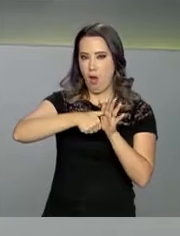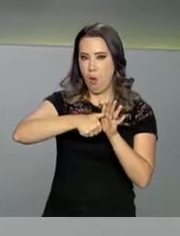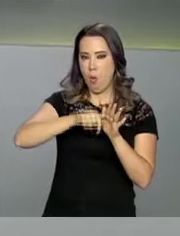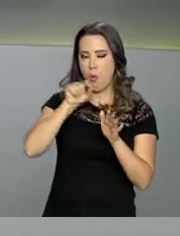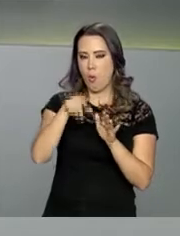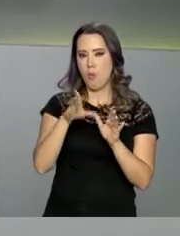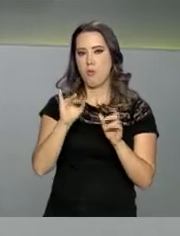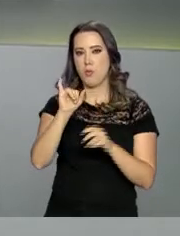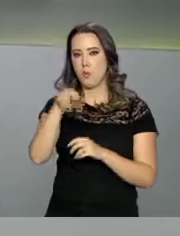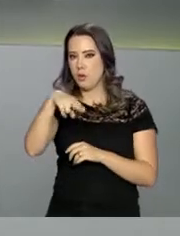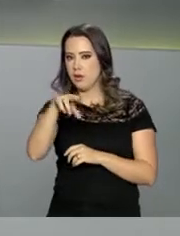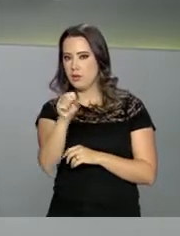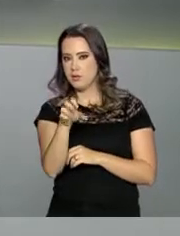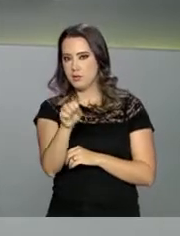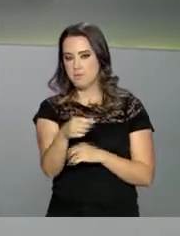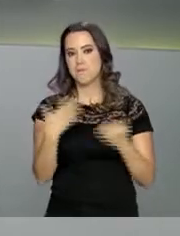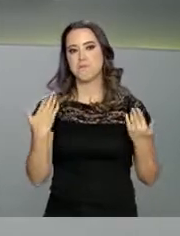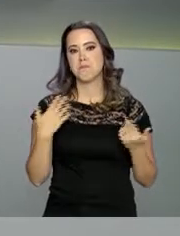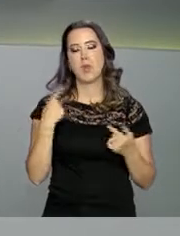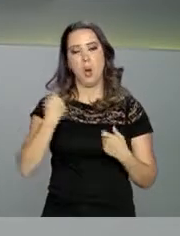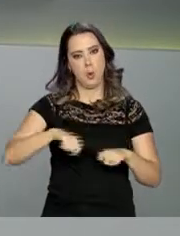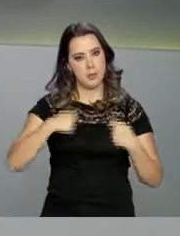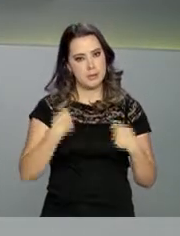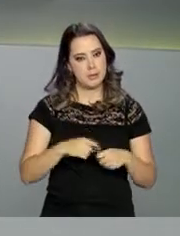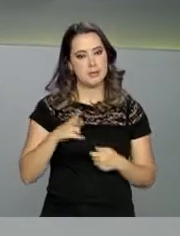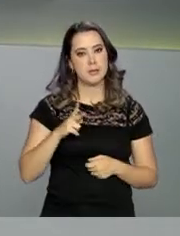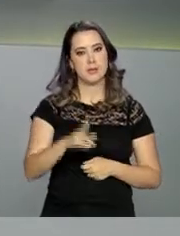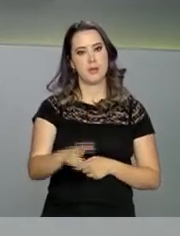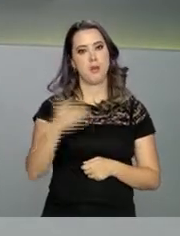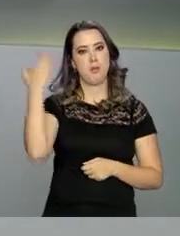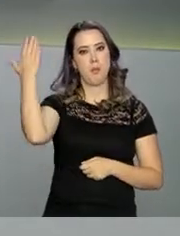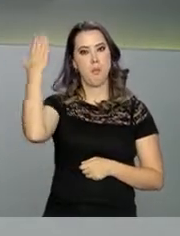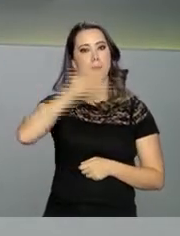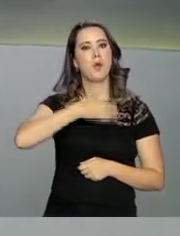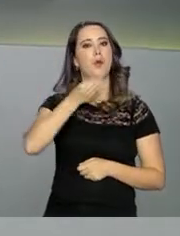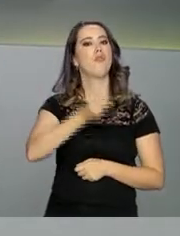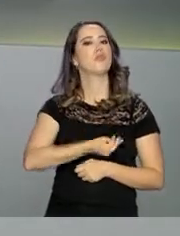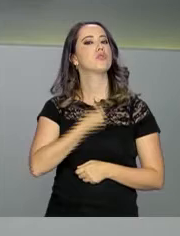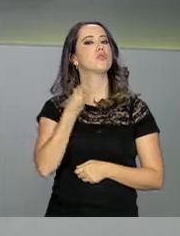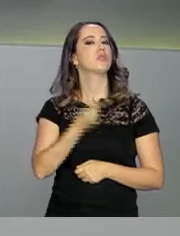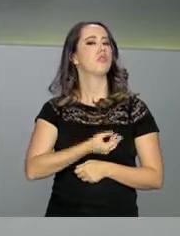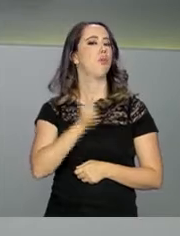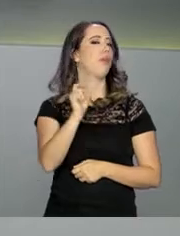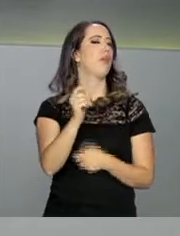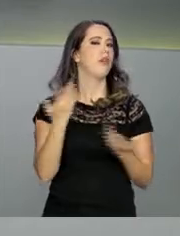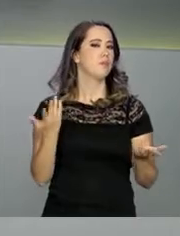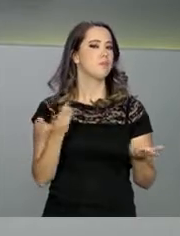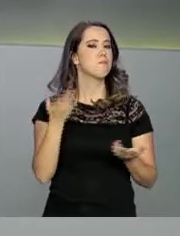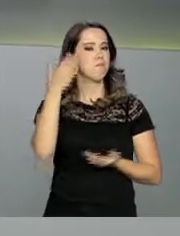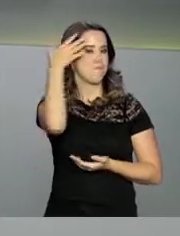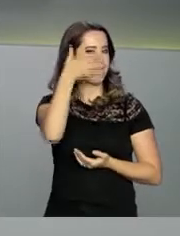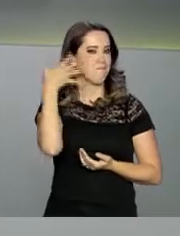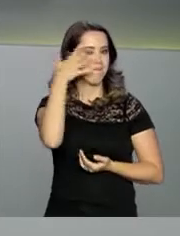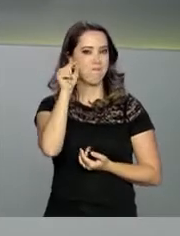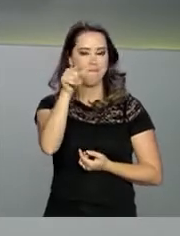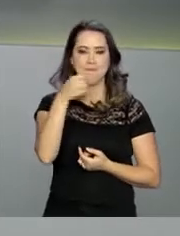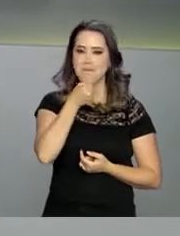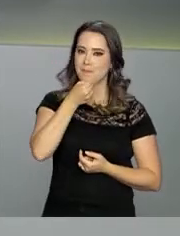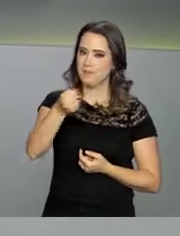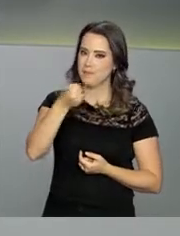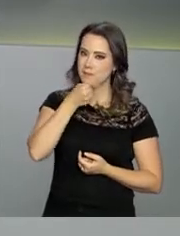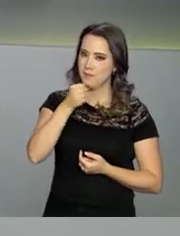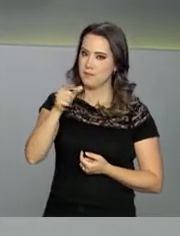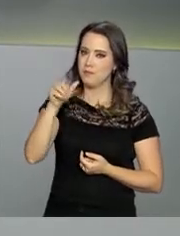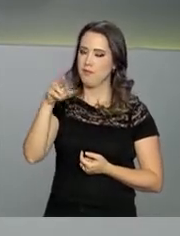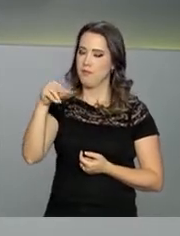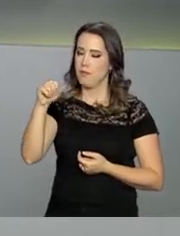Social, o INSS, tornou obrigatório o procedimento conhecido como prova de vida. Quem explica para a gente melhor esse